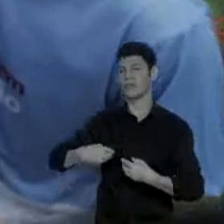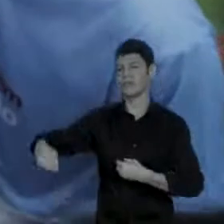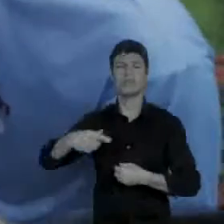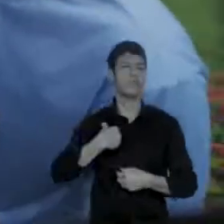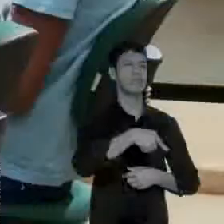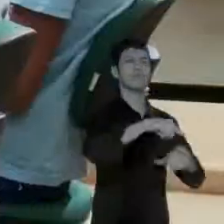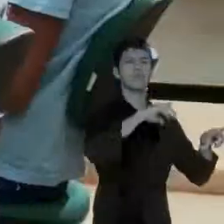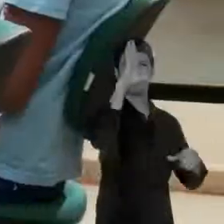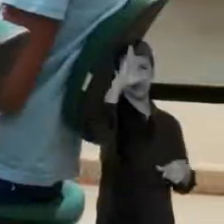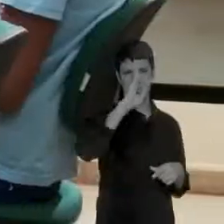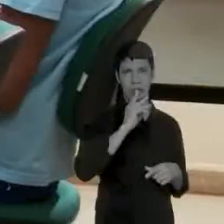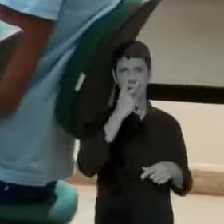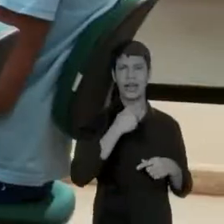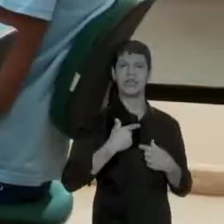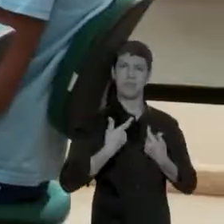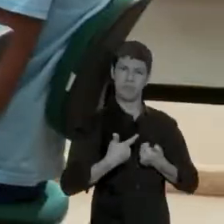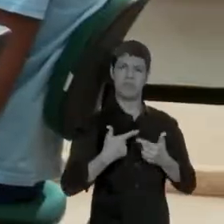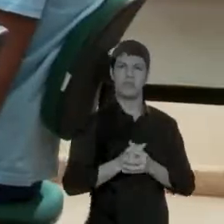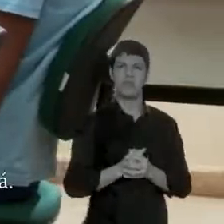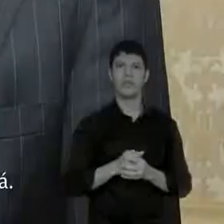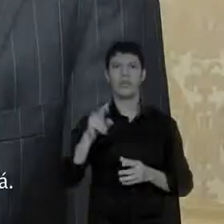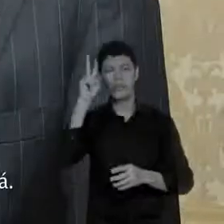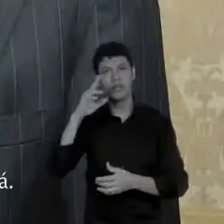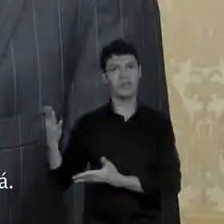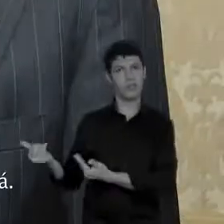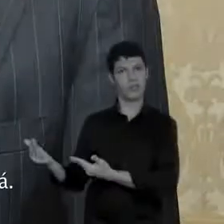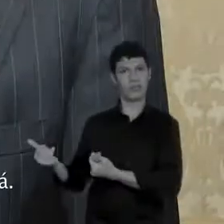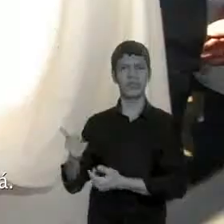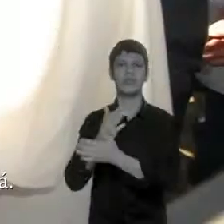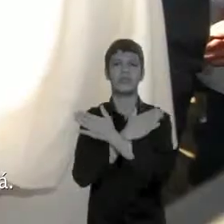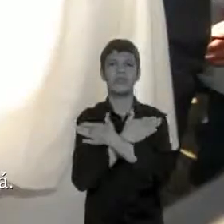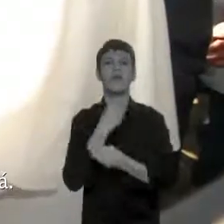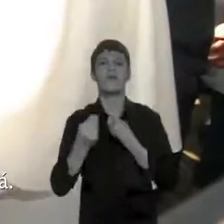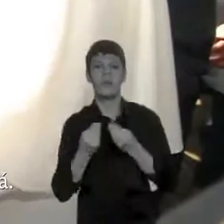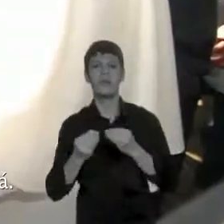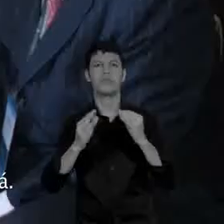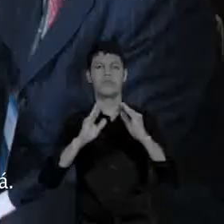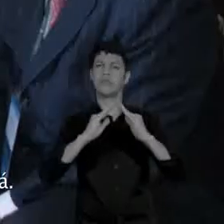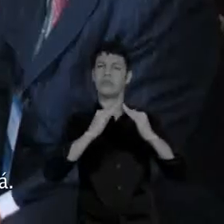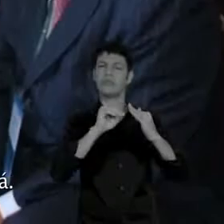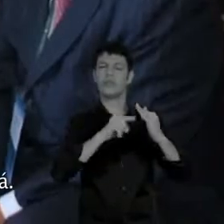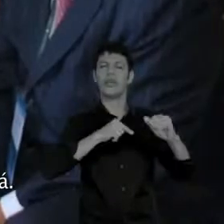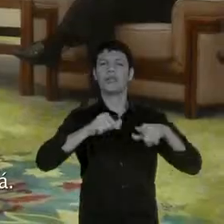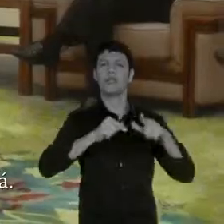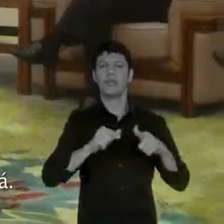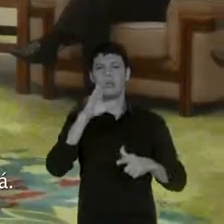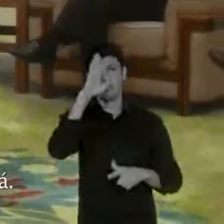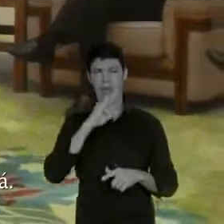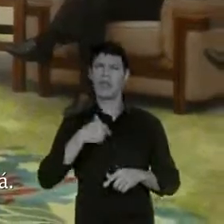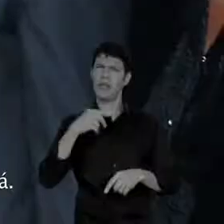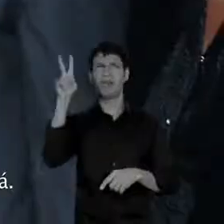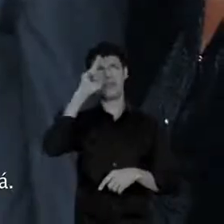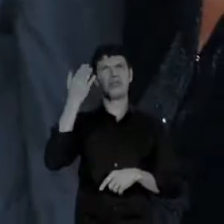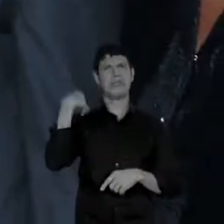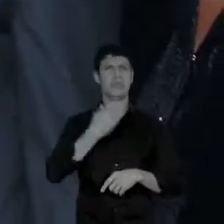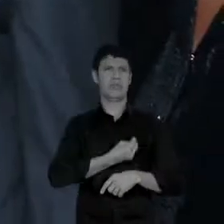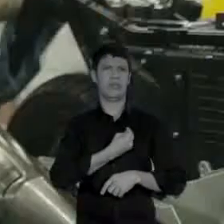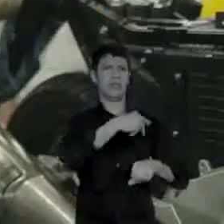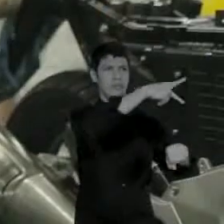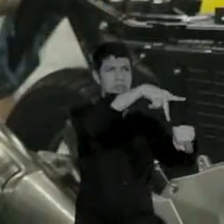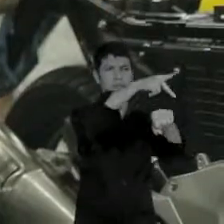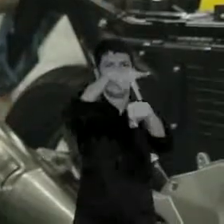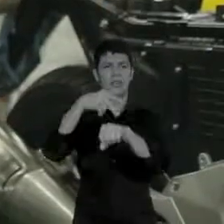cidadão foi uma ponte para o primeiro emprego. Me lembro das viagens mundo afora para atrair empresas para cá.